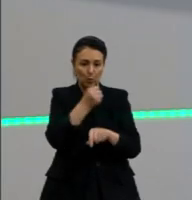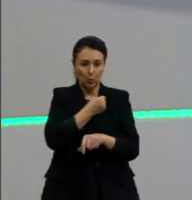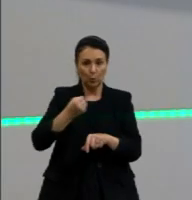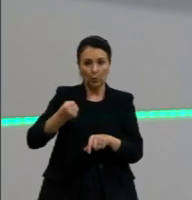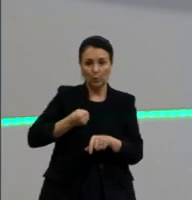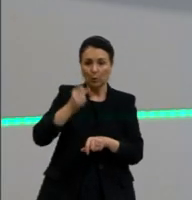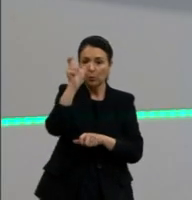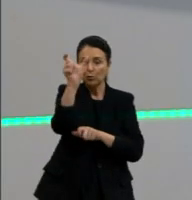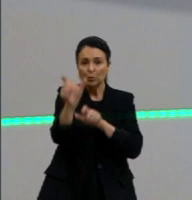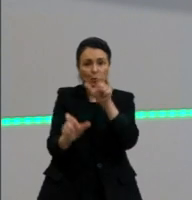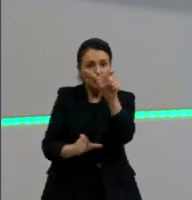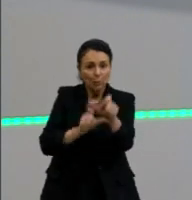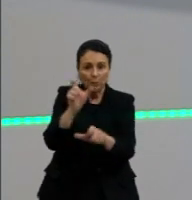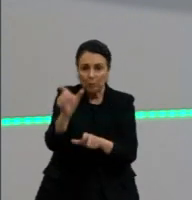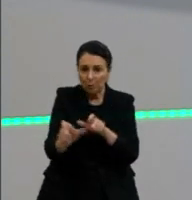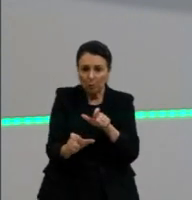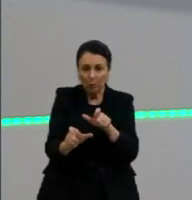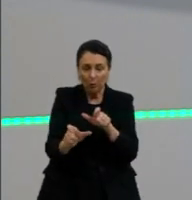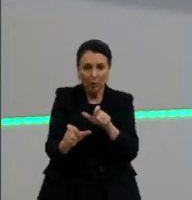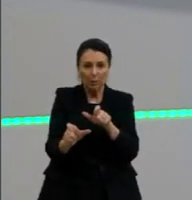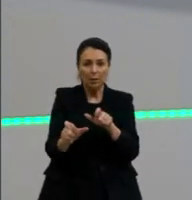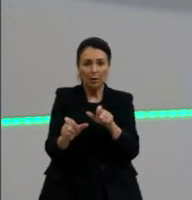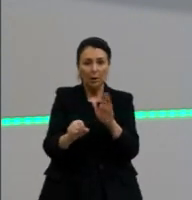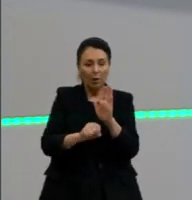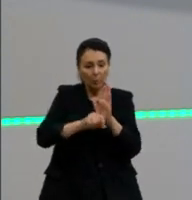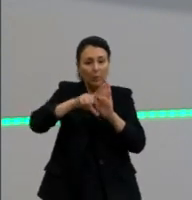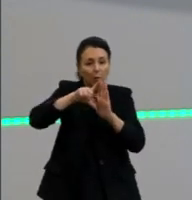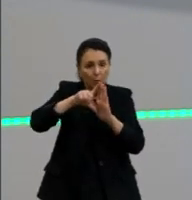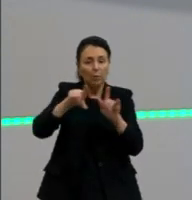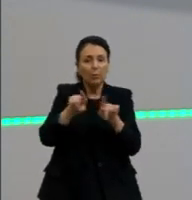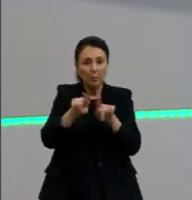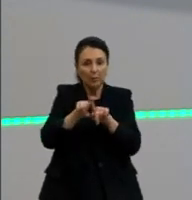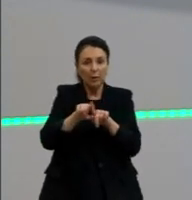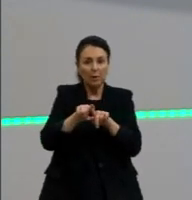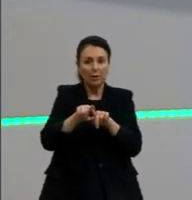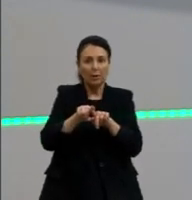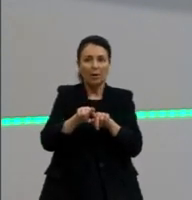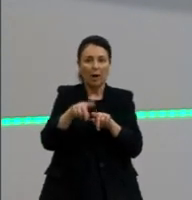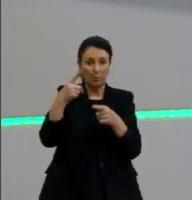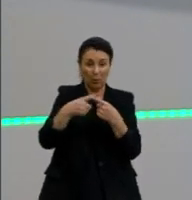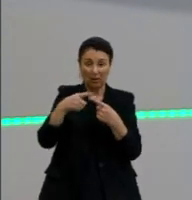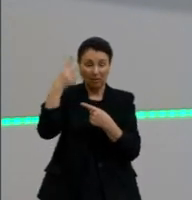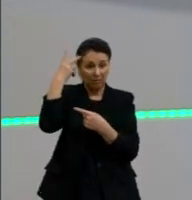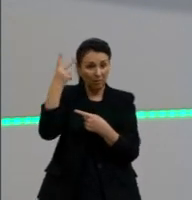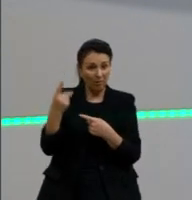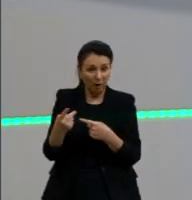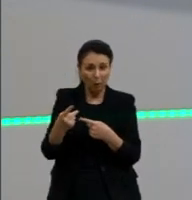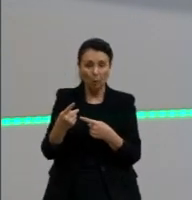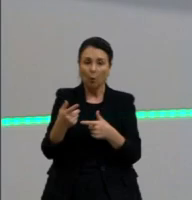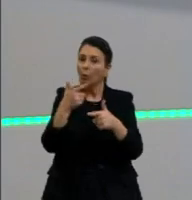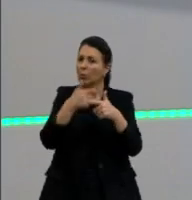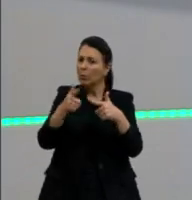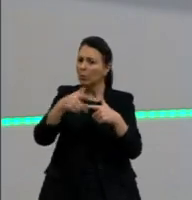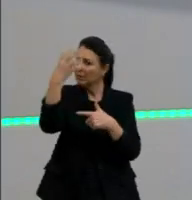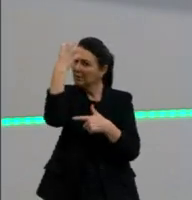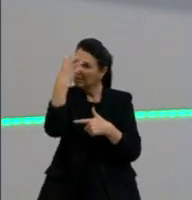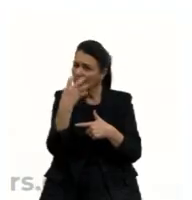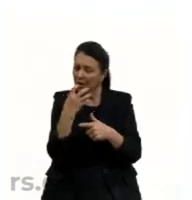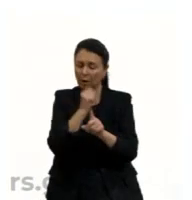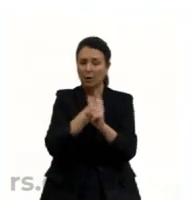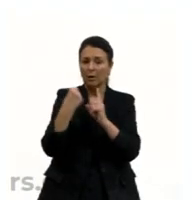acabam passando e nem se dando conta nisso e naturalizando problemas seríssimos que precisam ser discutidos pela sociedade.